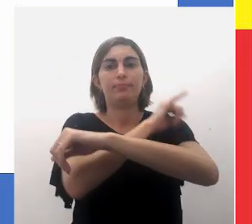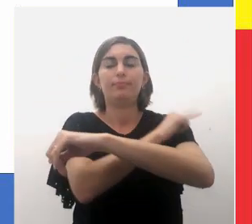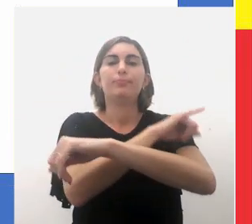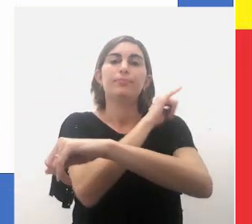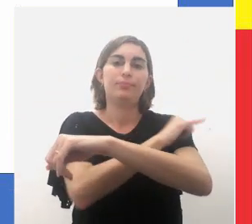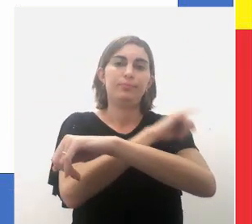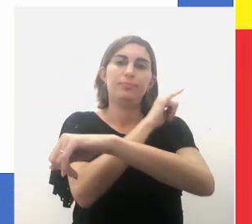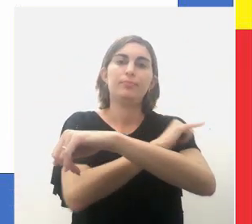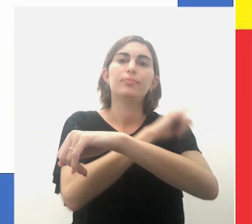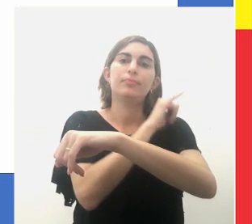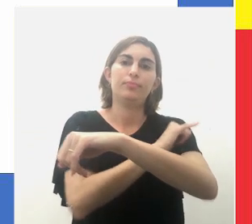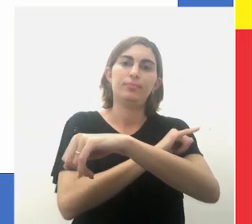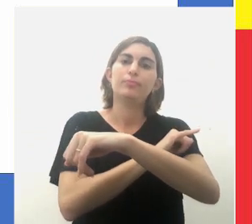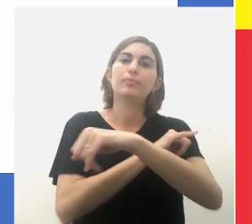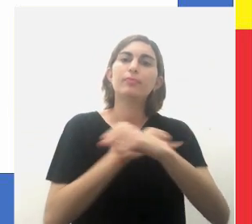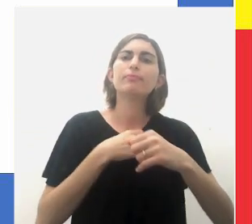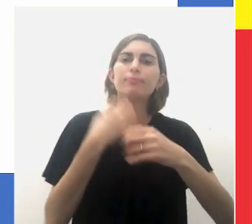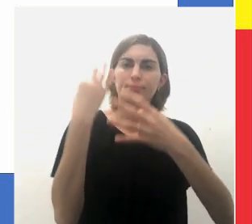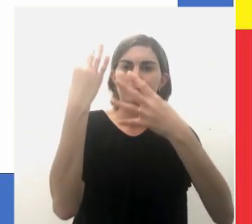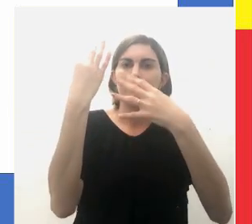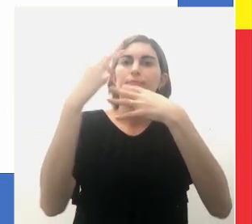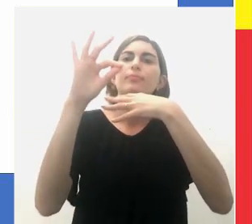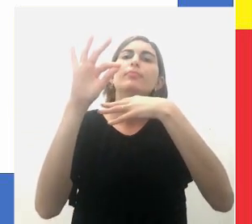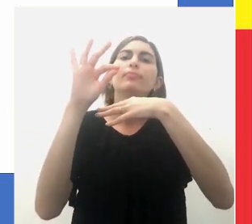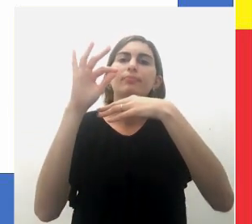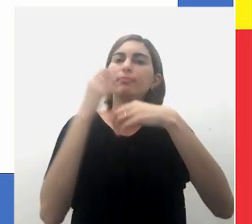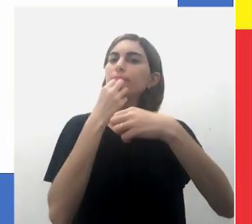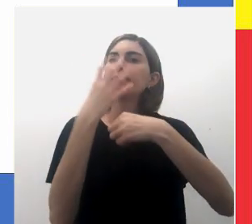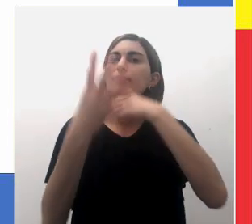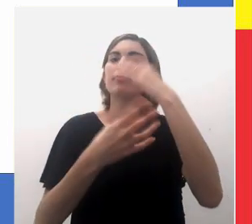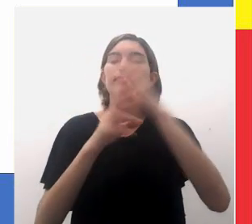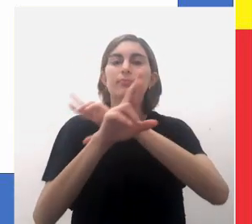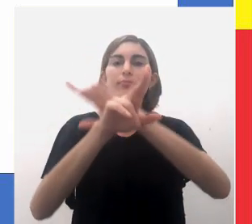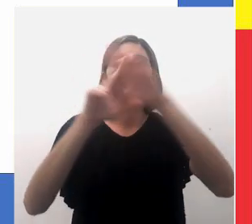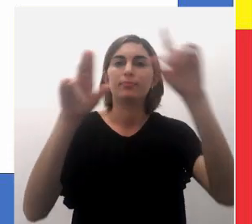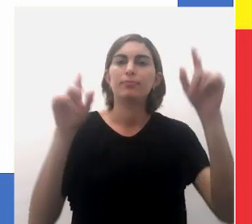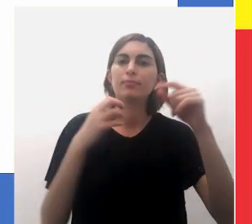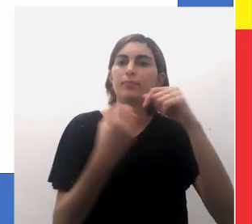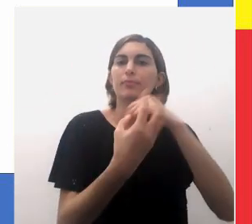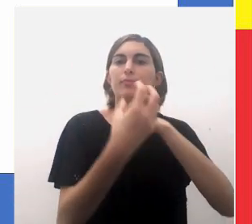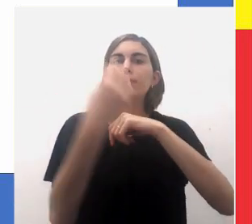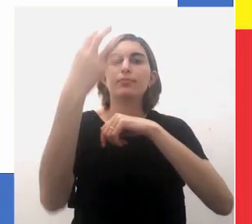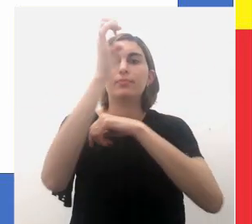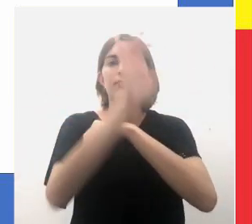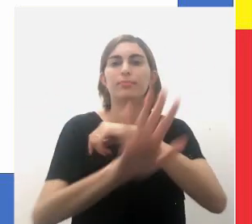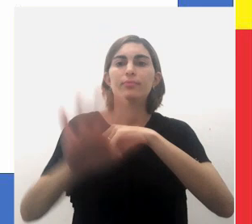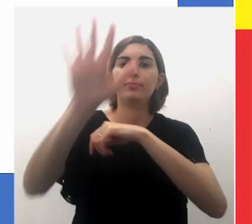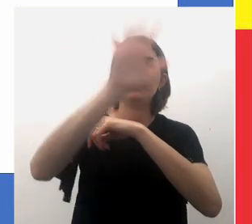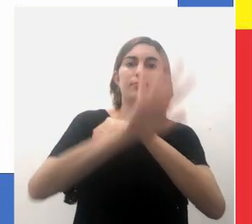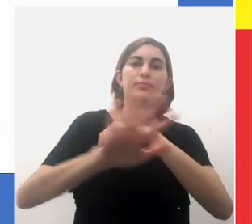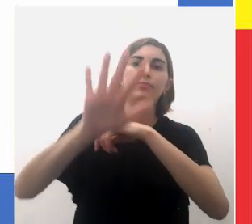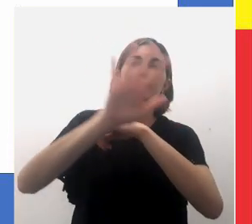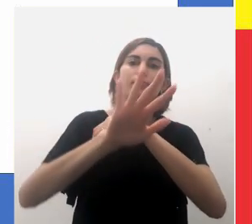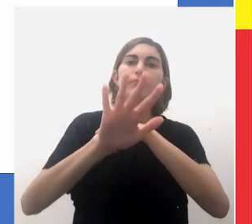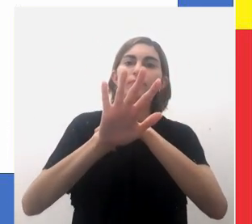Janeiro, que é constatado no relato de vários viajantes europeus.